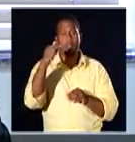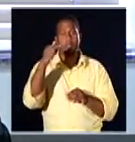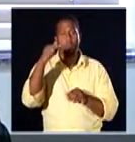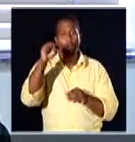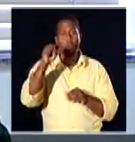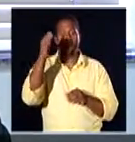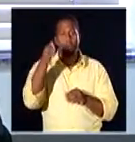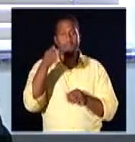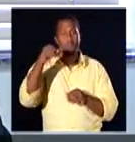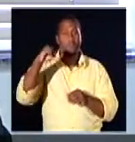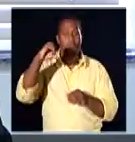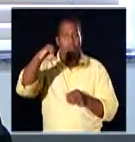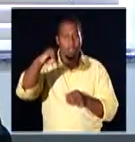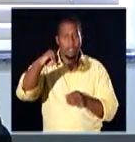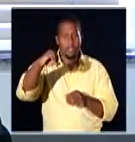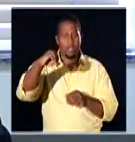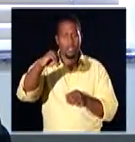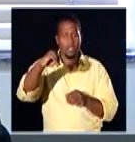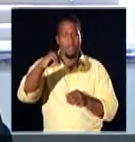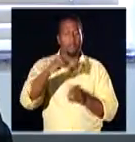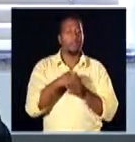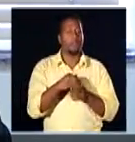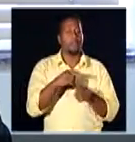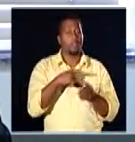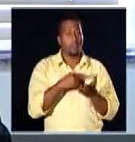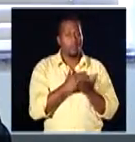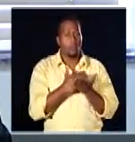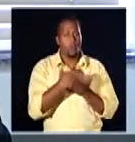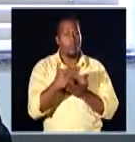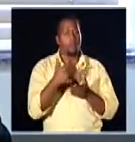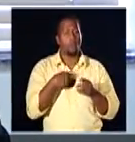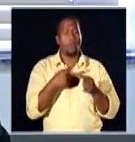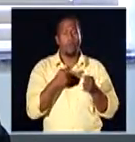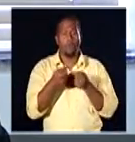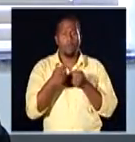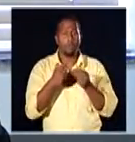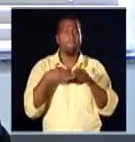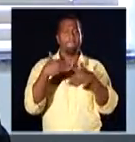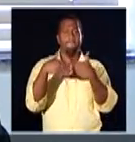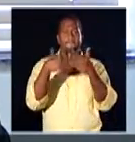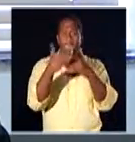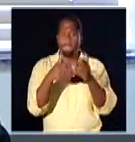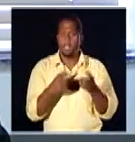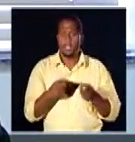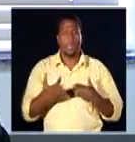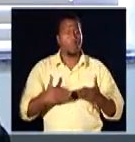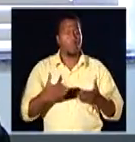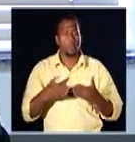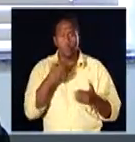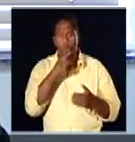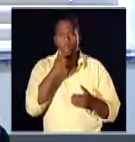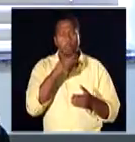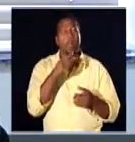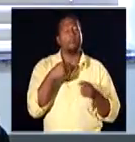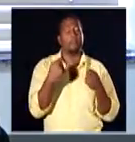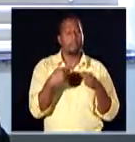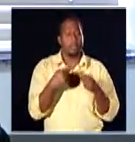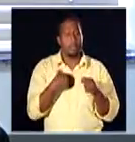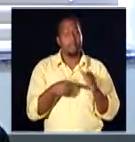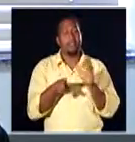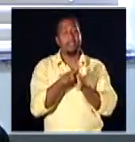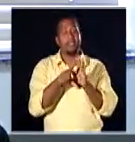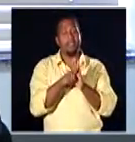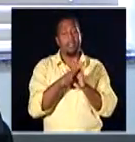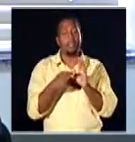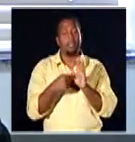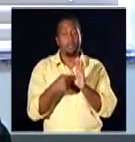da lei 8078 de 90, Código de Defesa do Consumidor. Com a economia capitalista acelerada, a produção em série,